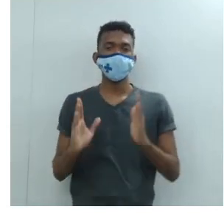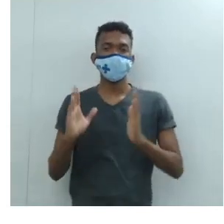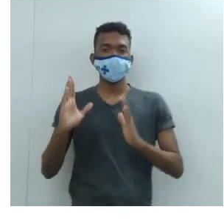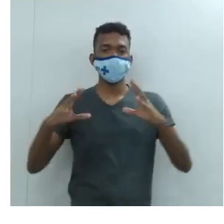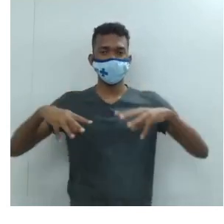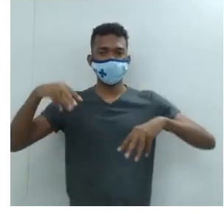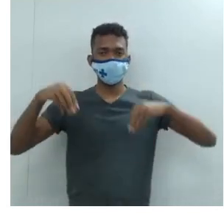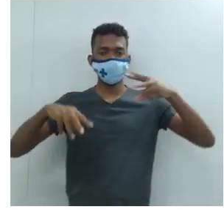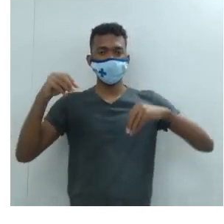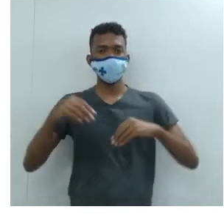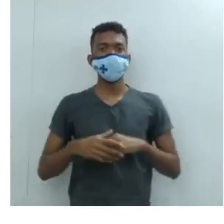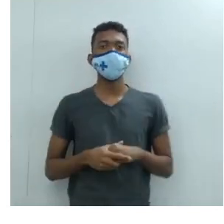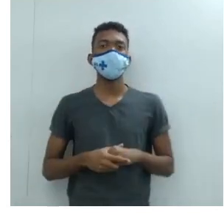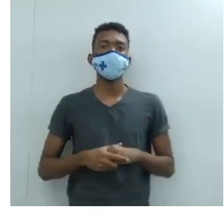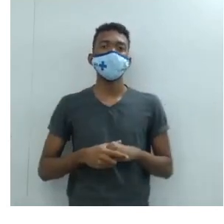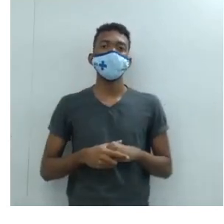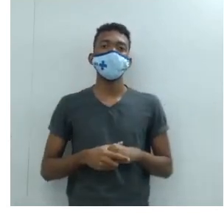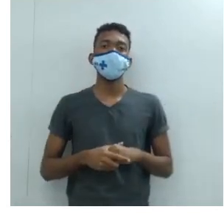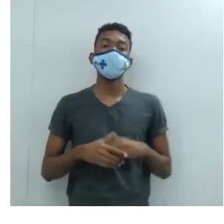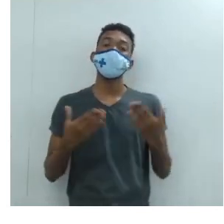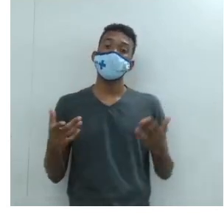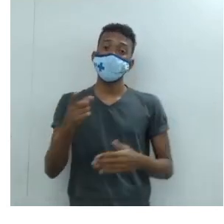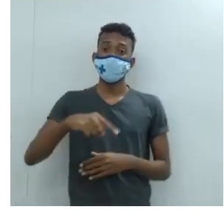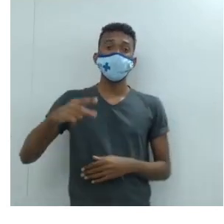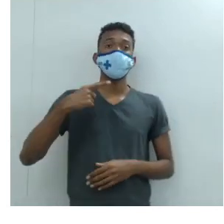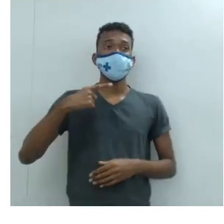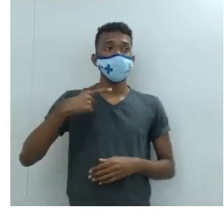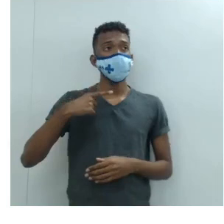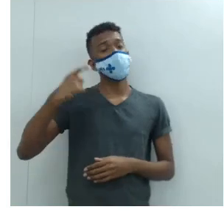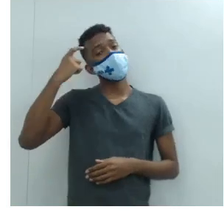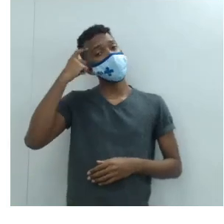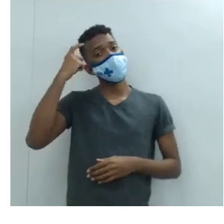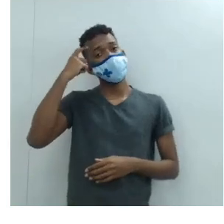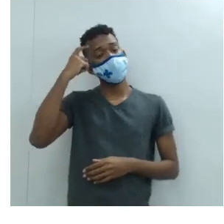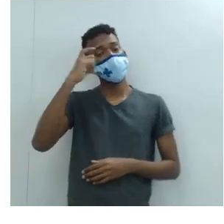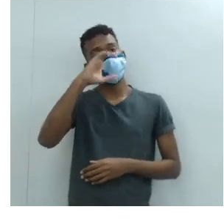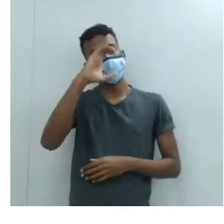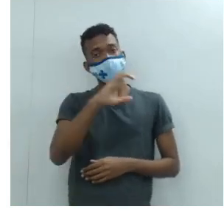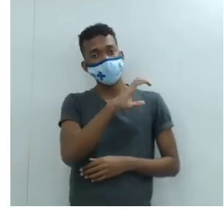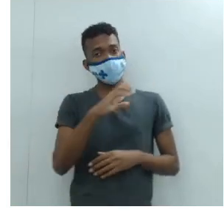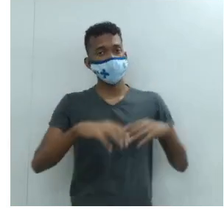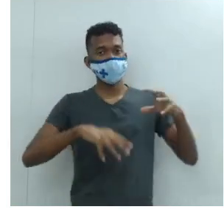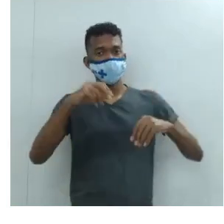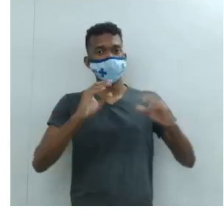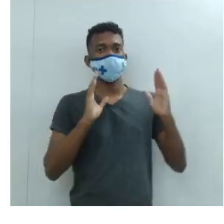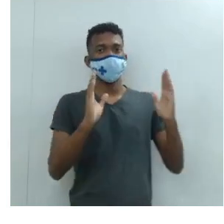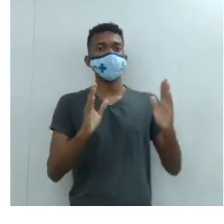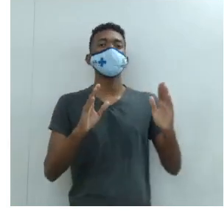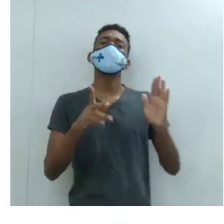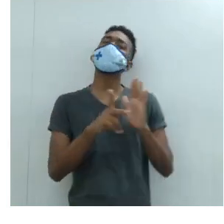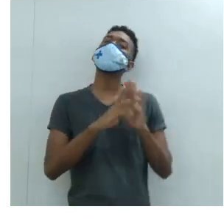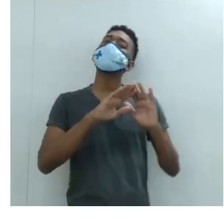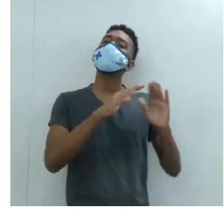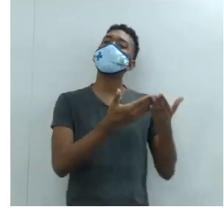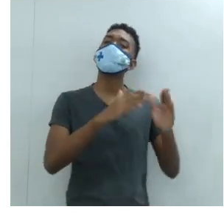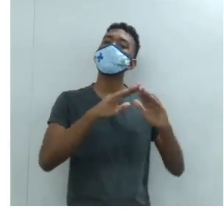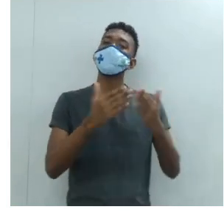Então aí você tem pensamento católico medieval, da escola, da